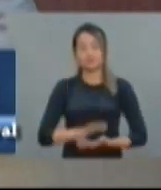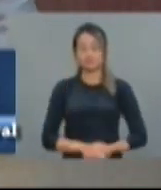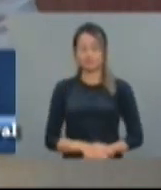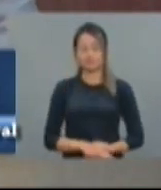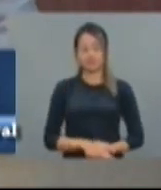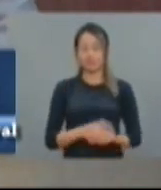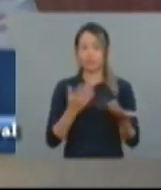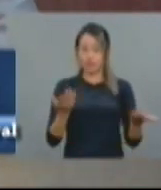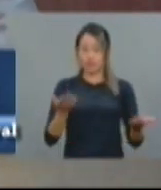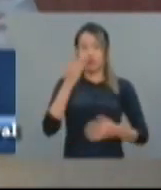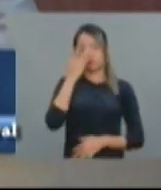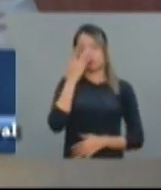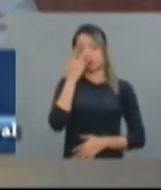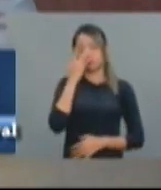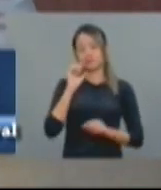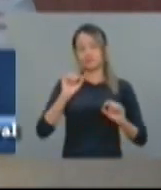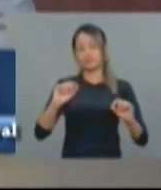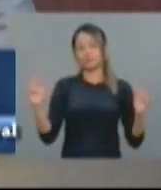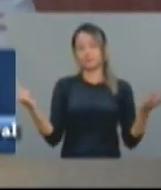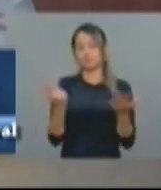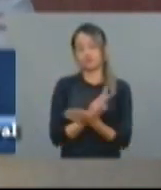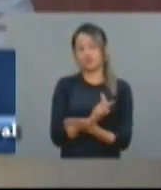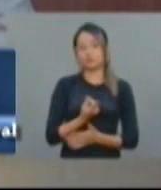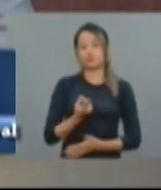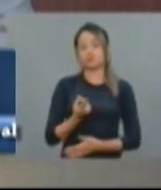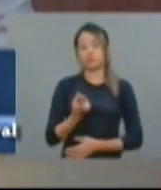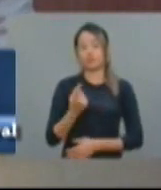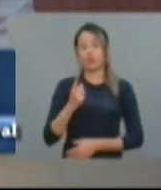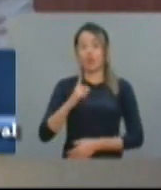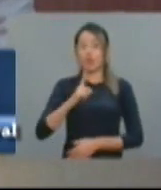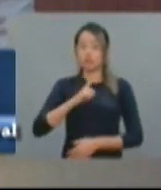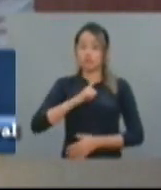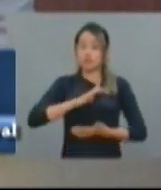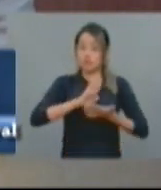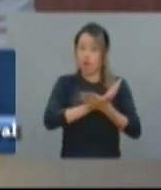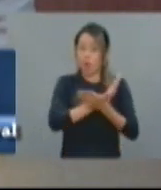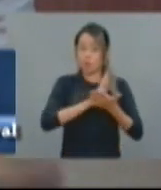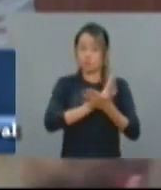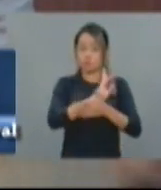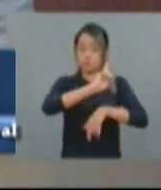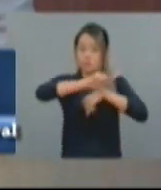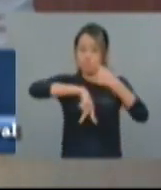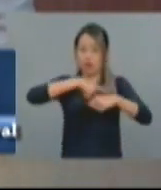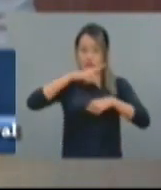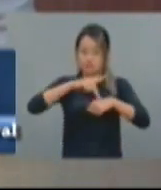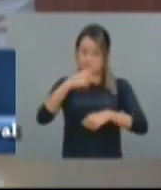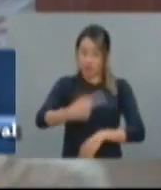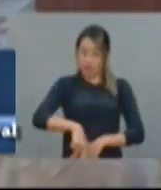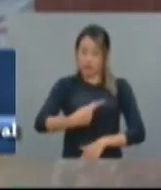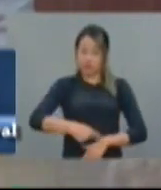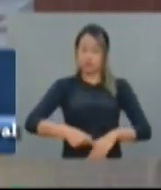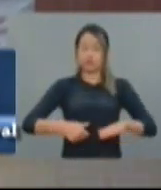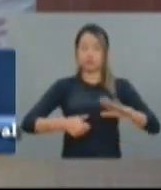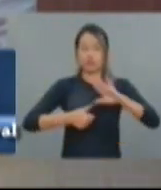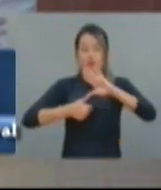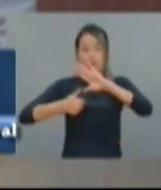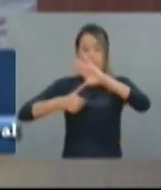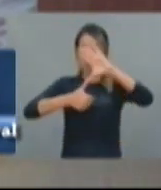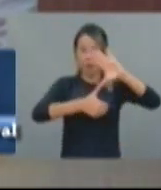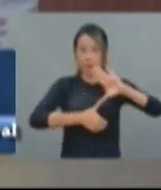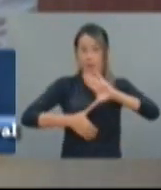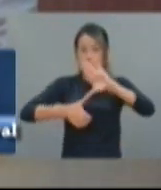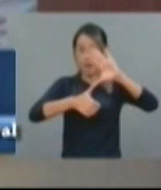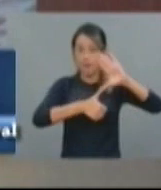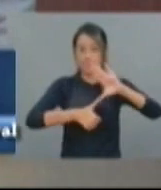Basta dizer que nós estamos perdendo para países da própria América Latina. e aí o Ceará